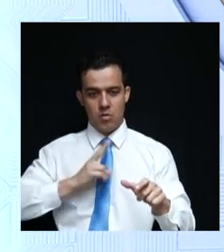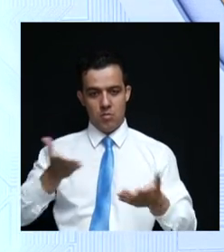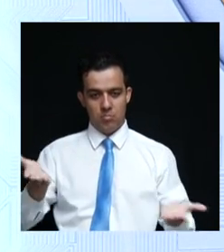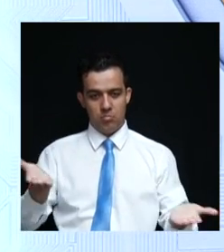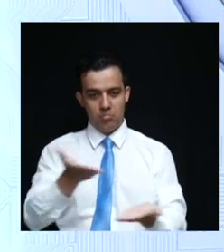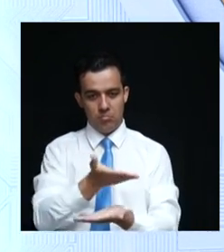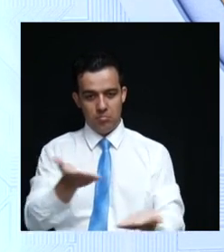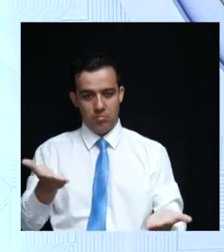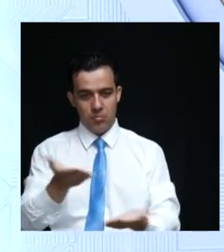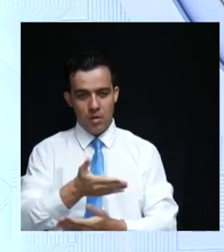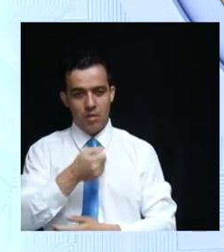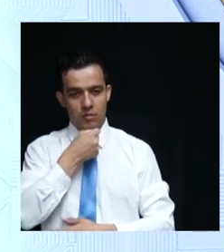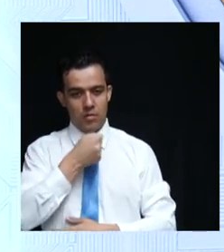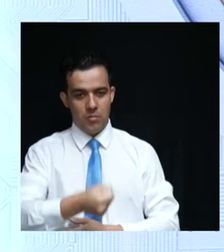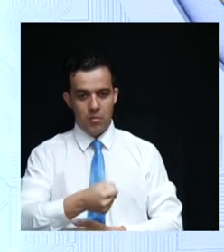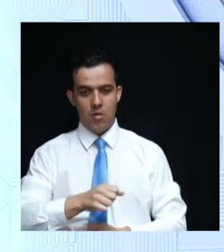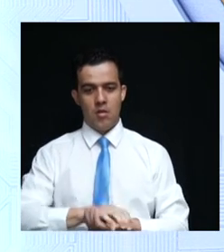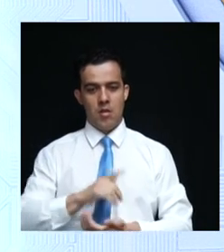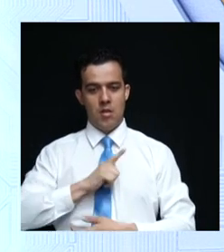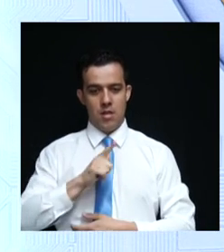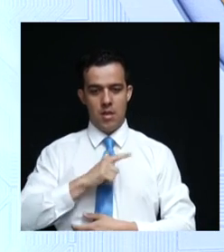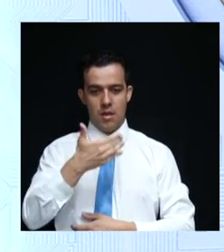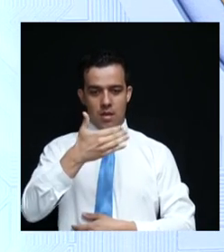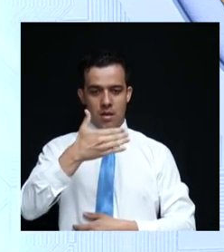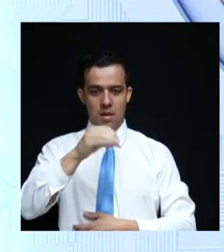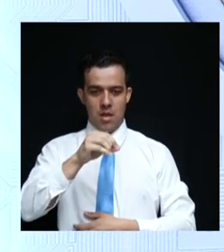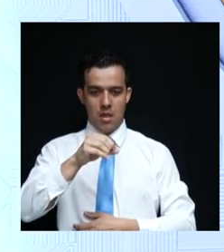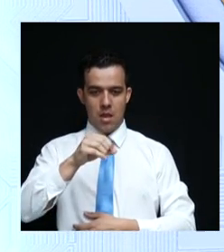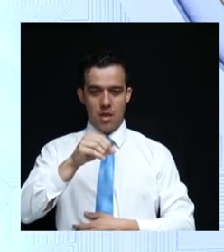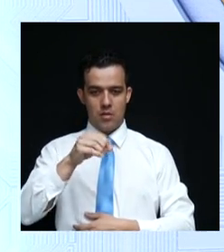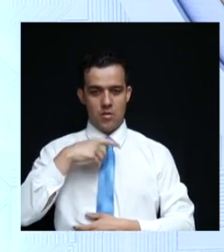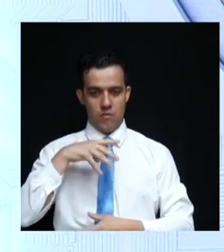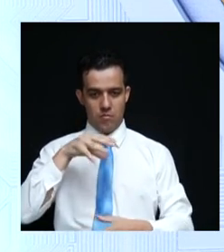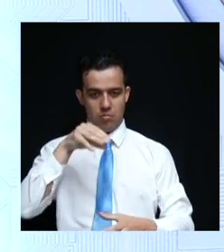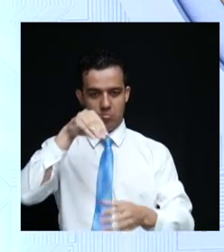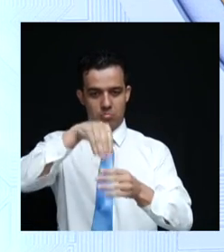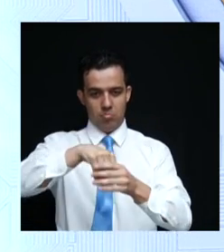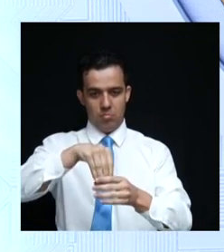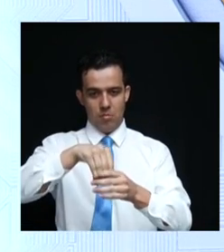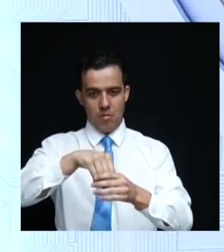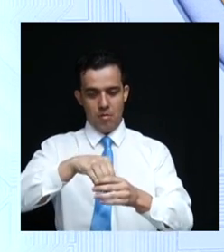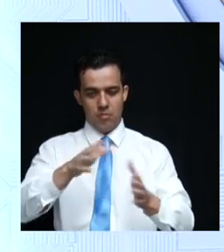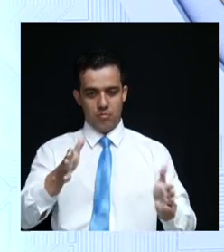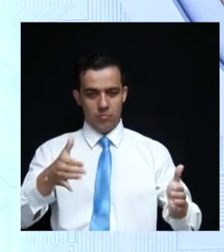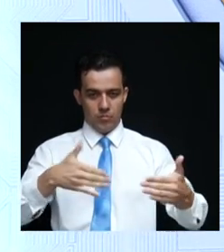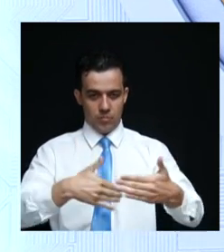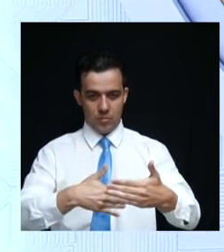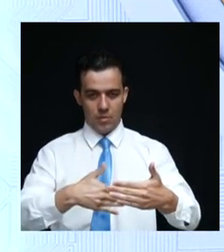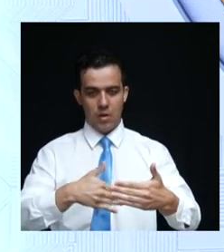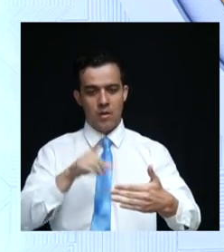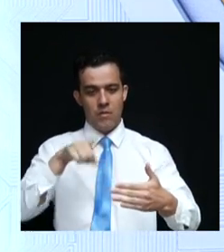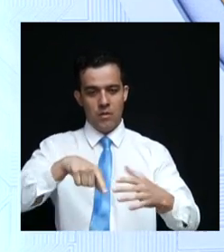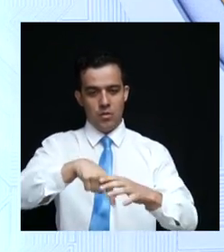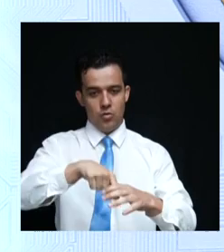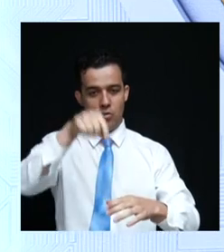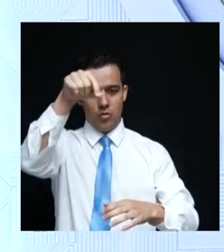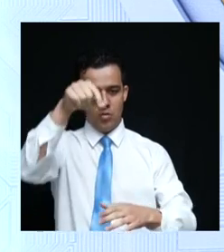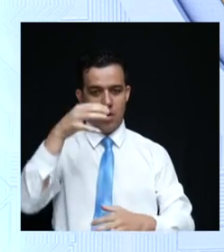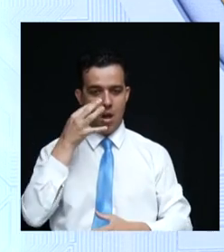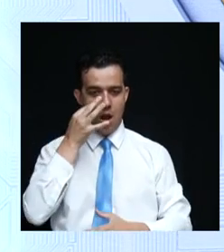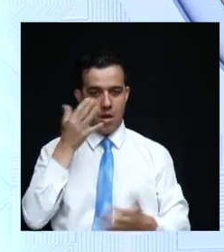Eu tenho aqui 10 envelopes e vou colocá-los aqui dentro desta urna para sorteá-los ao vivo aqui,